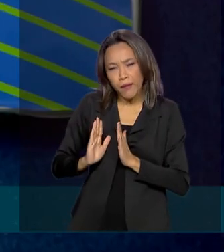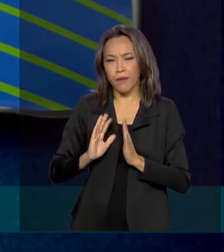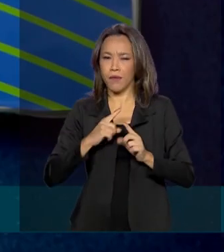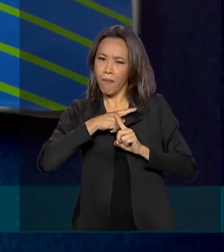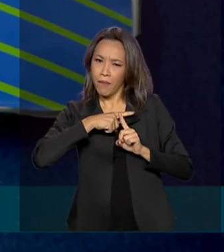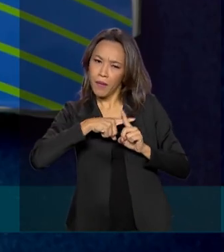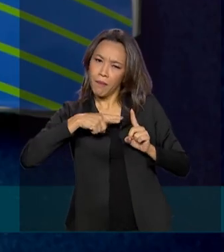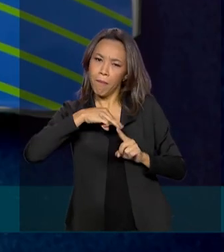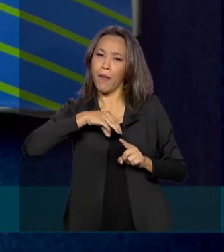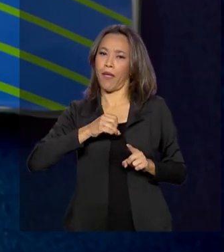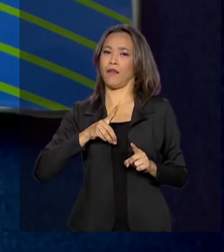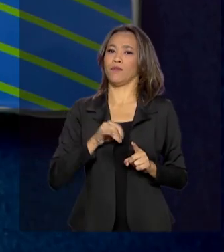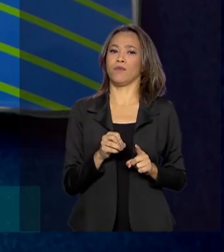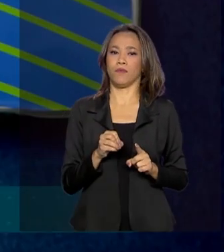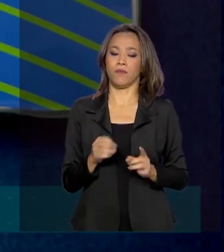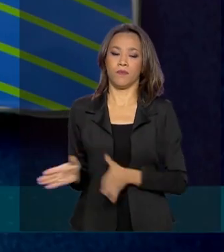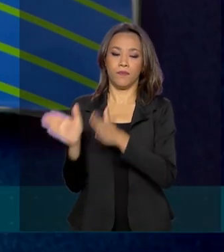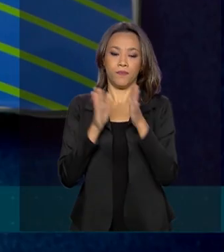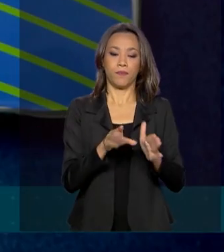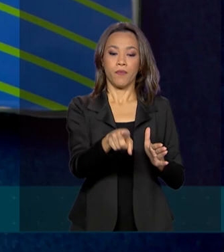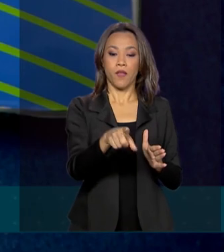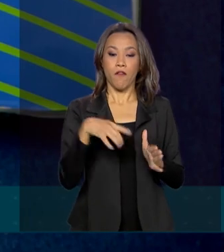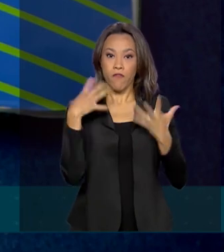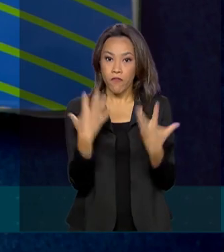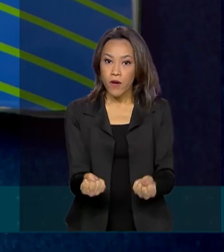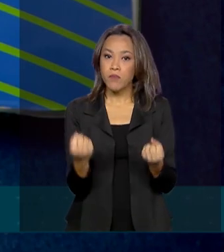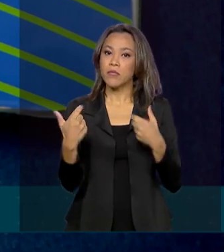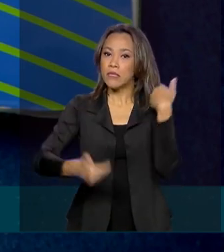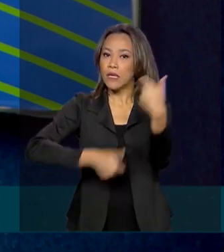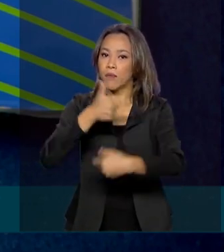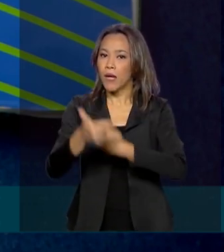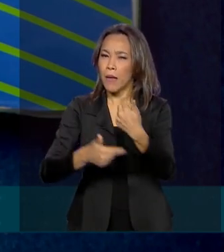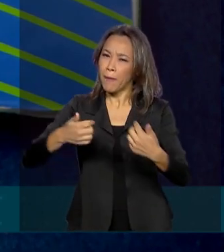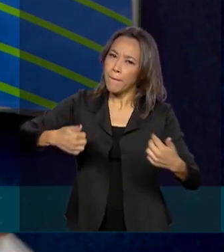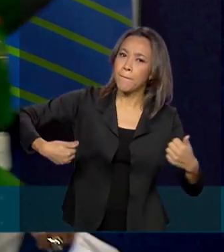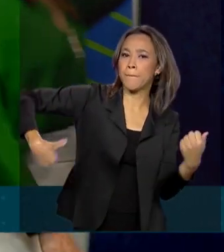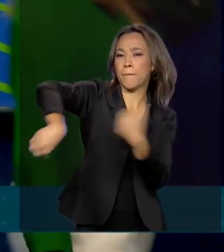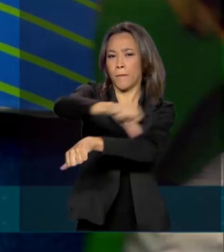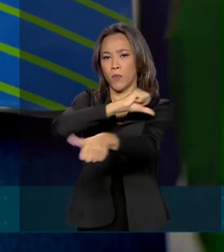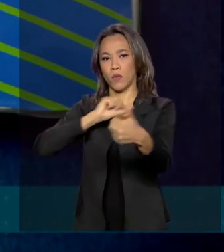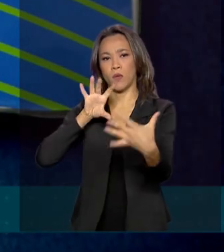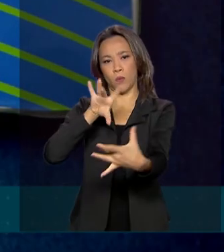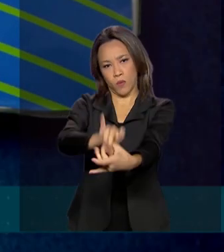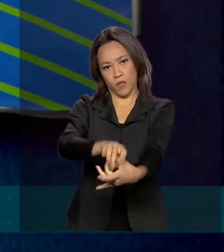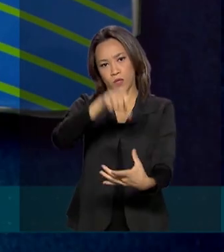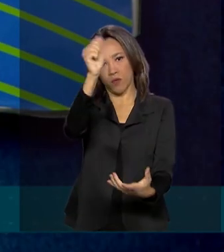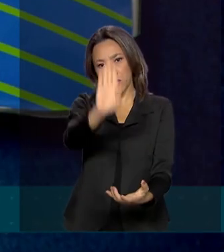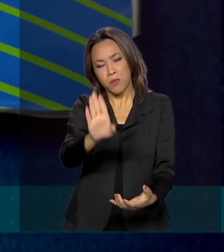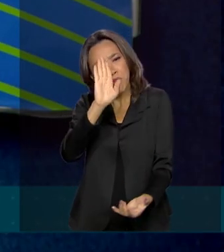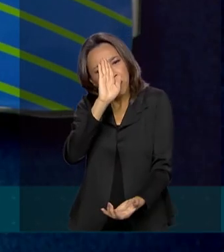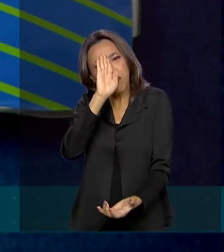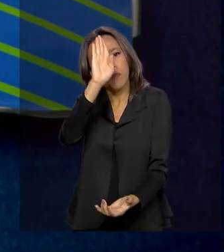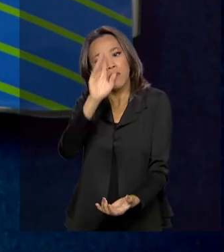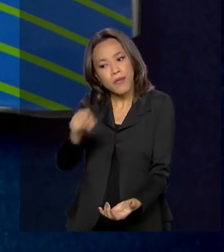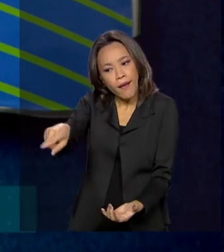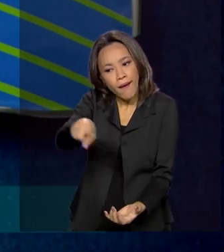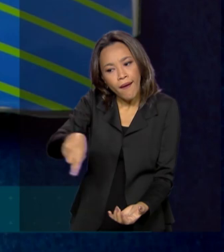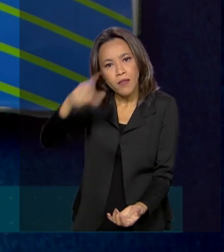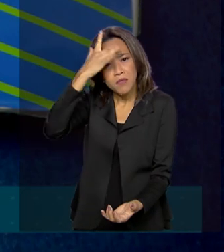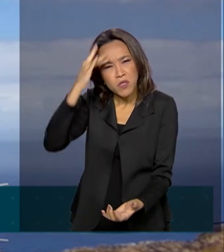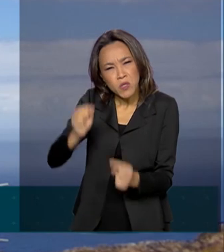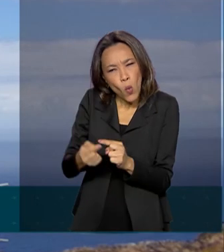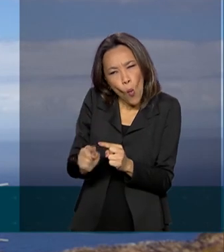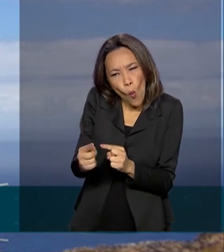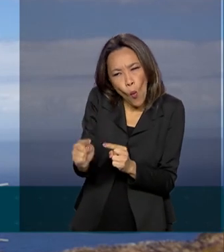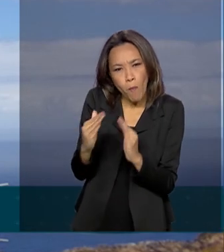vamos trabalhar juntos e juntos a gente vai poder mudar a realidade desse país, especialmente para aquelas pessoas que estão nas regiões mais